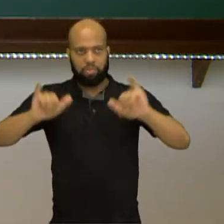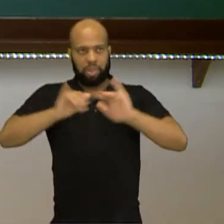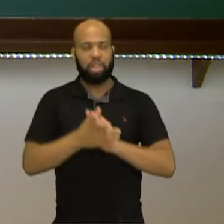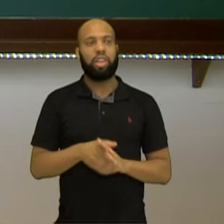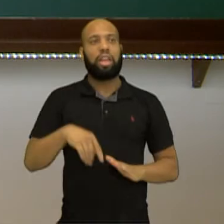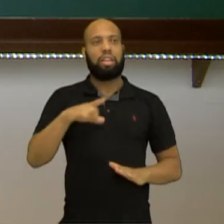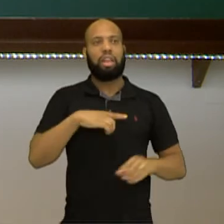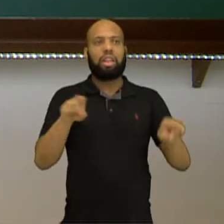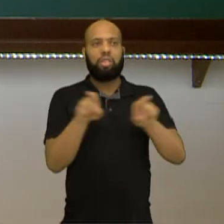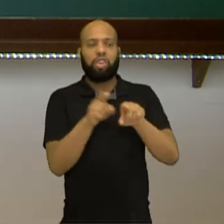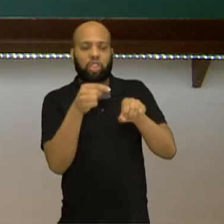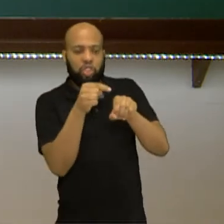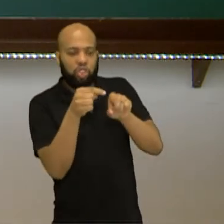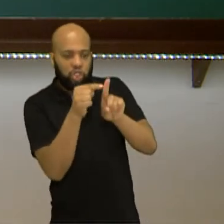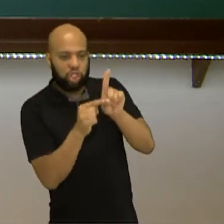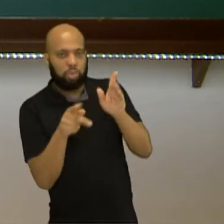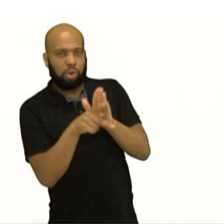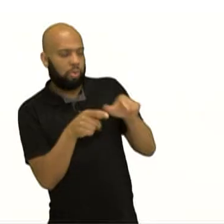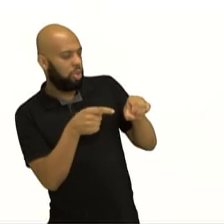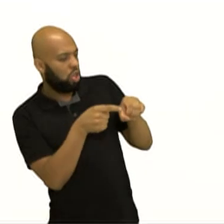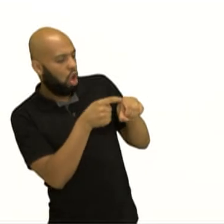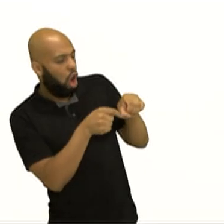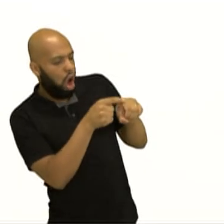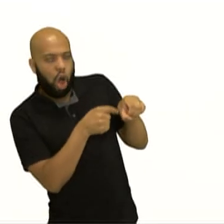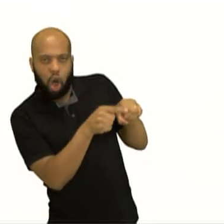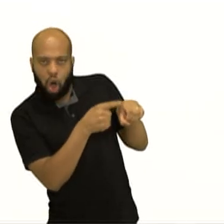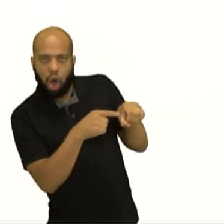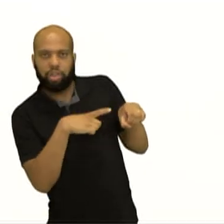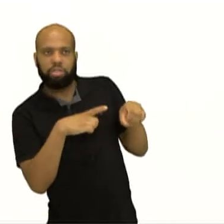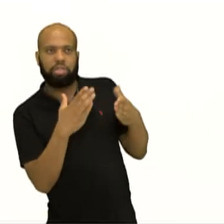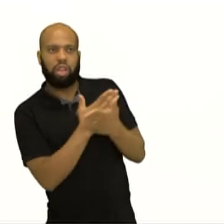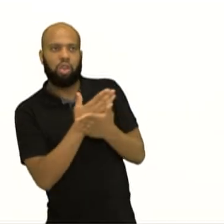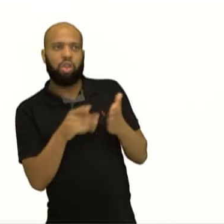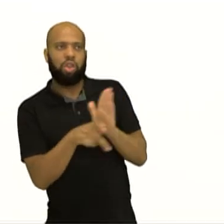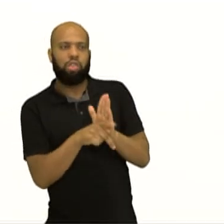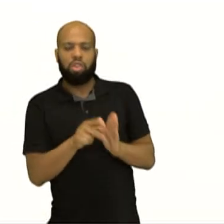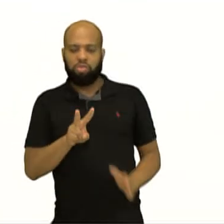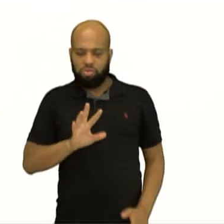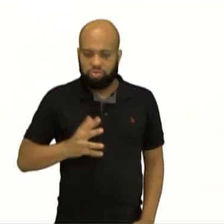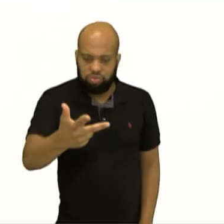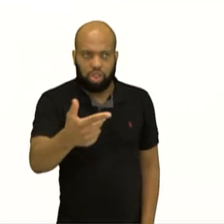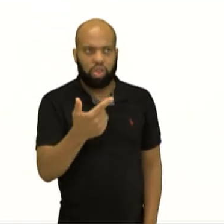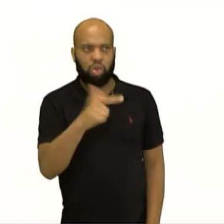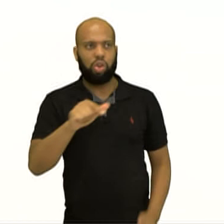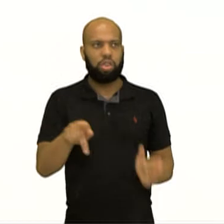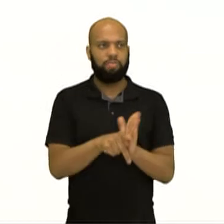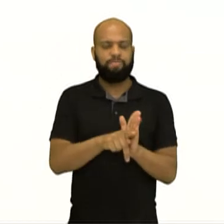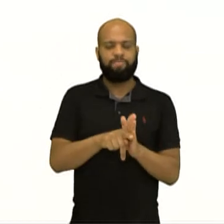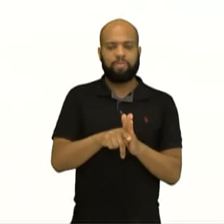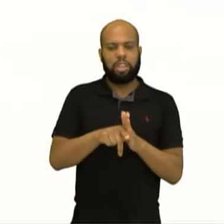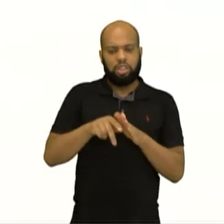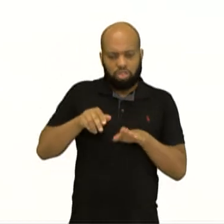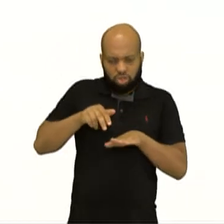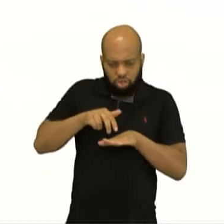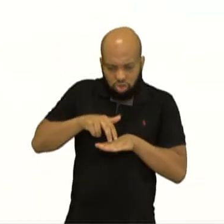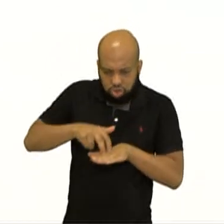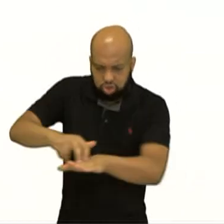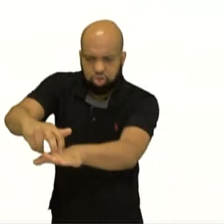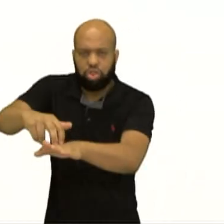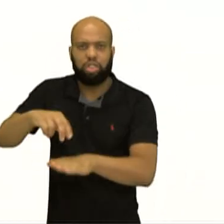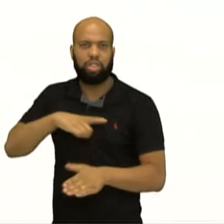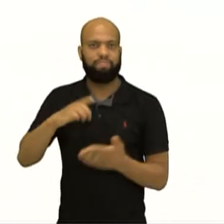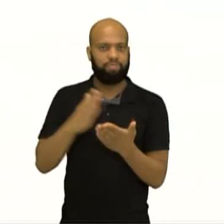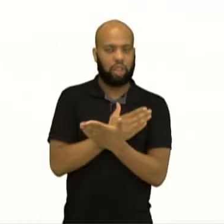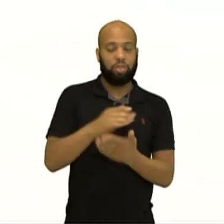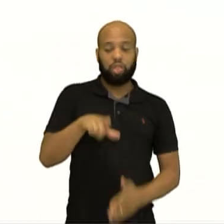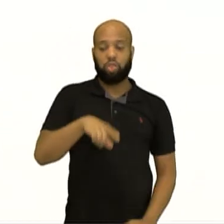Aí a gente tem as rodas. Trouxe vários tipos de rodas, então algumas são para dar mais velocidade, algumas mais aderência. Então cada uma, cada skatista vai